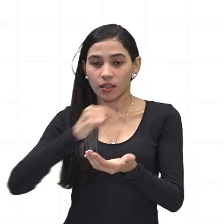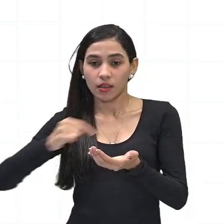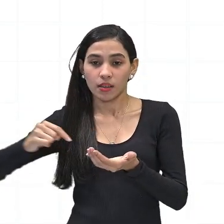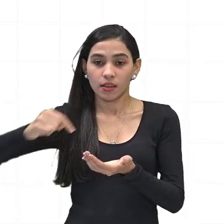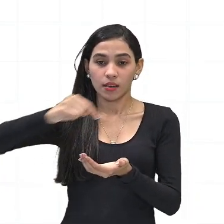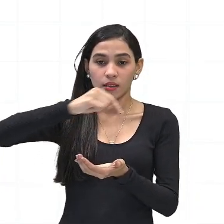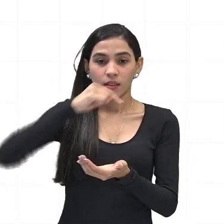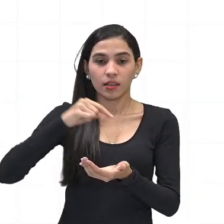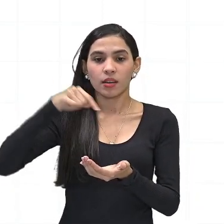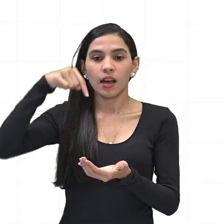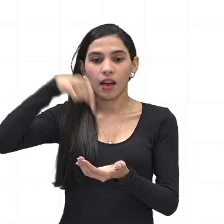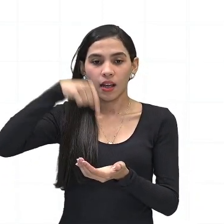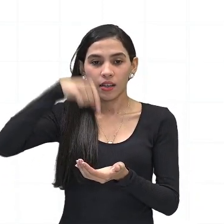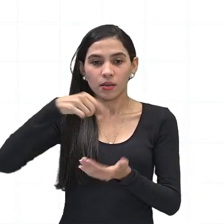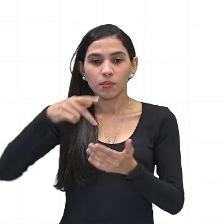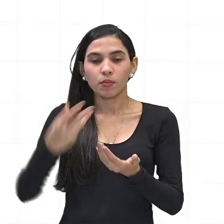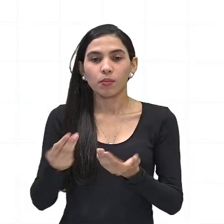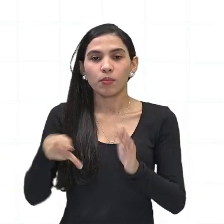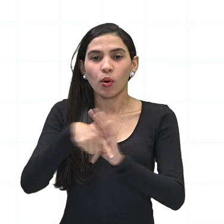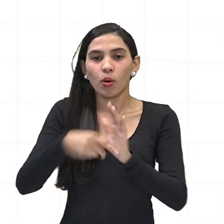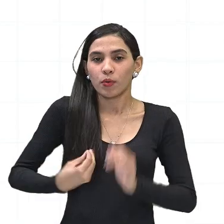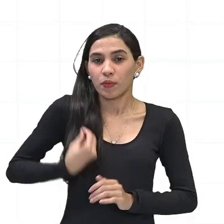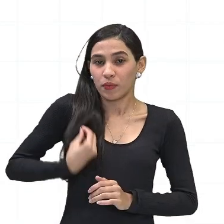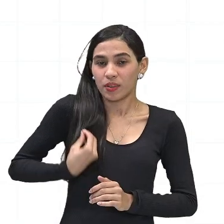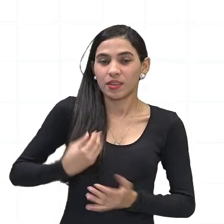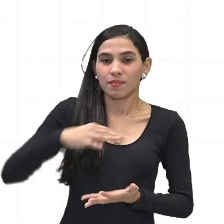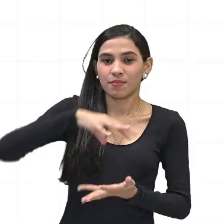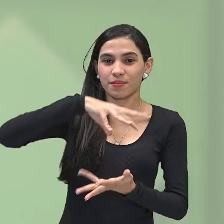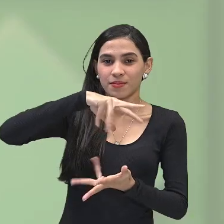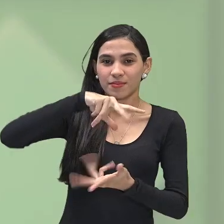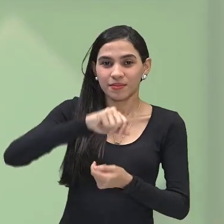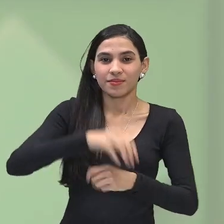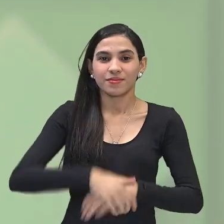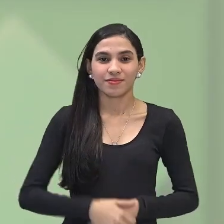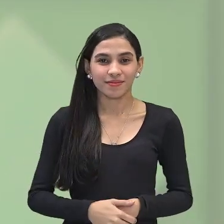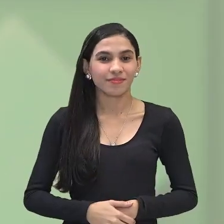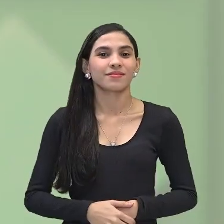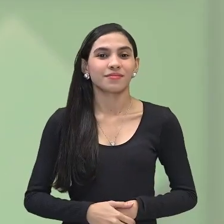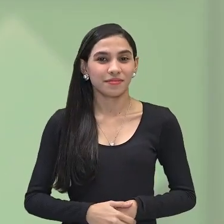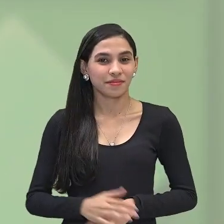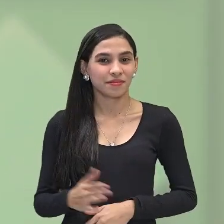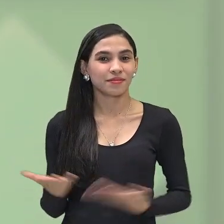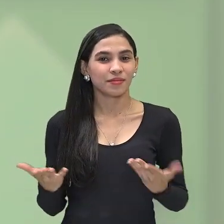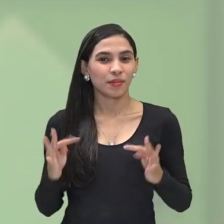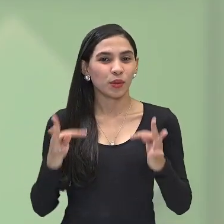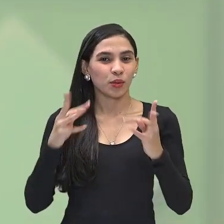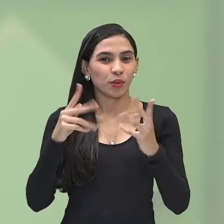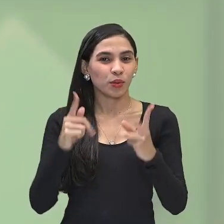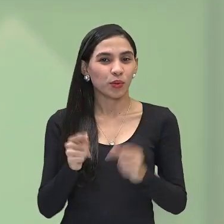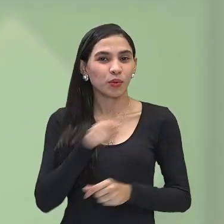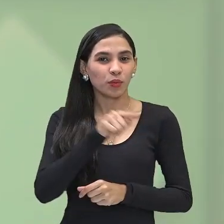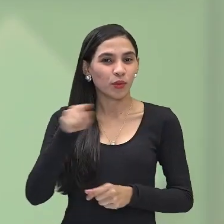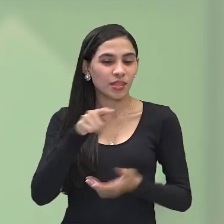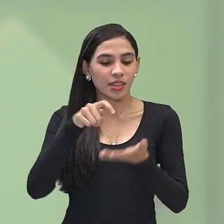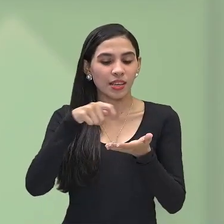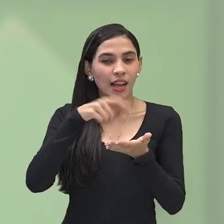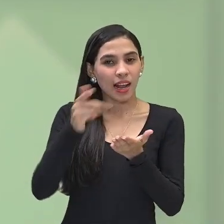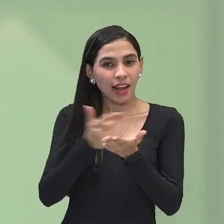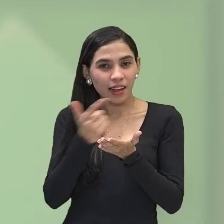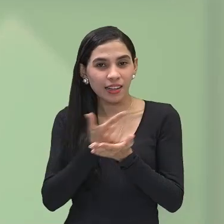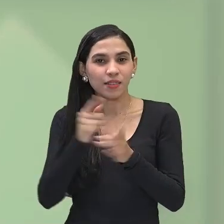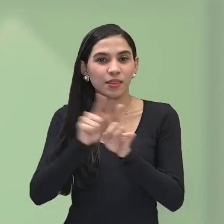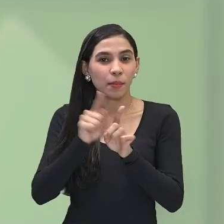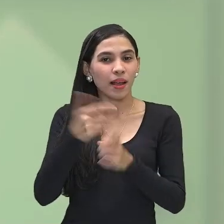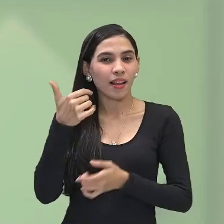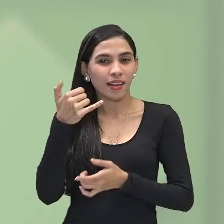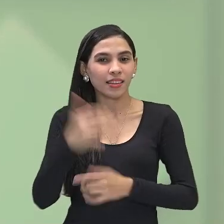na manutenção da vida do planeta. Então, todos vocês aí com caderno e caneta na mão